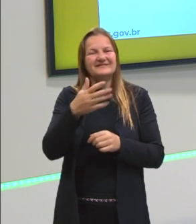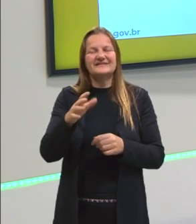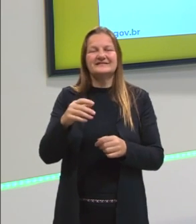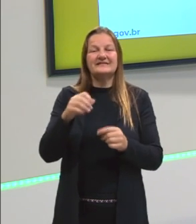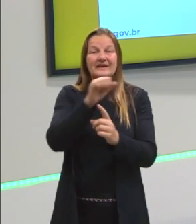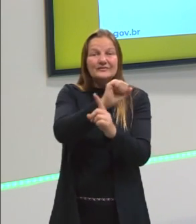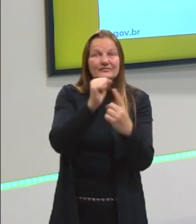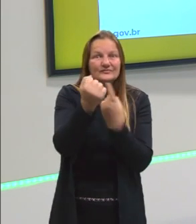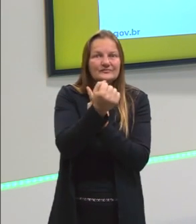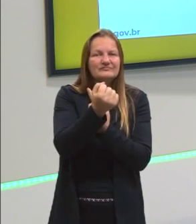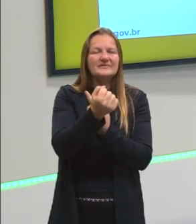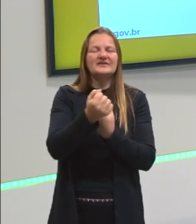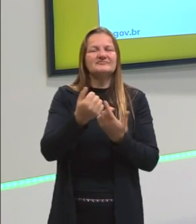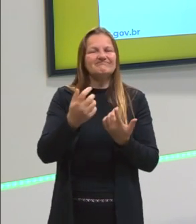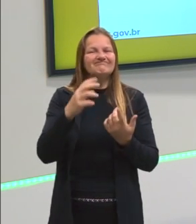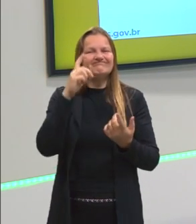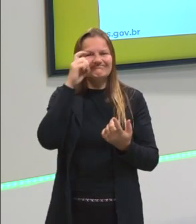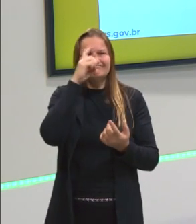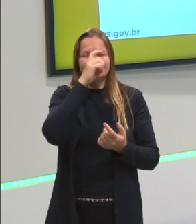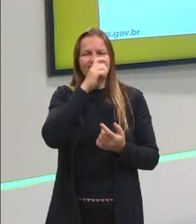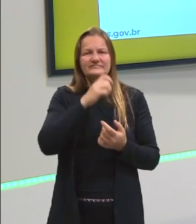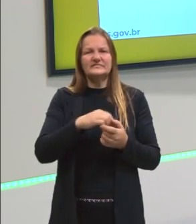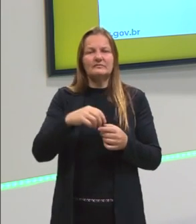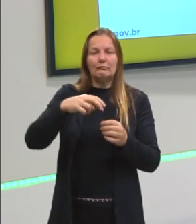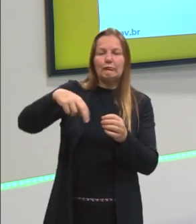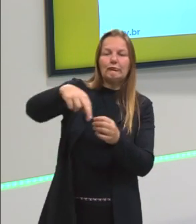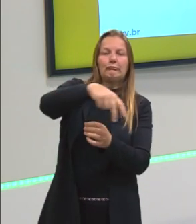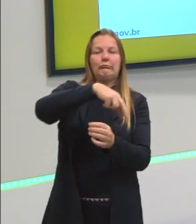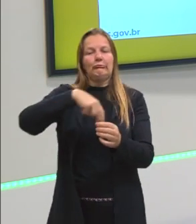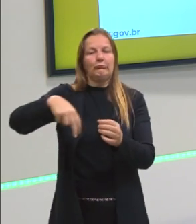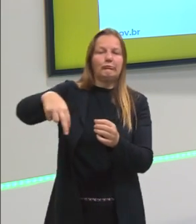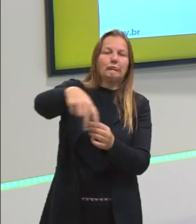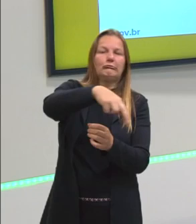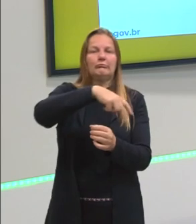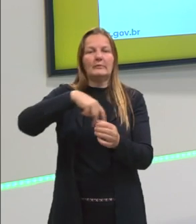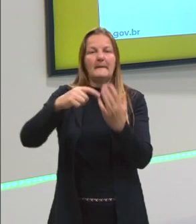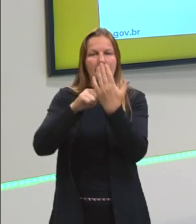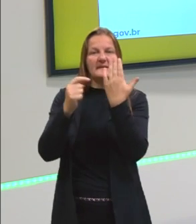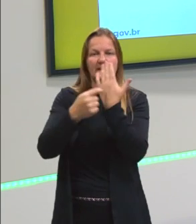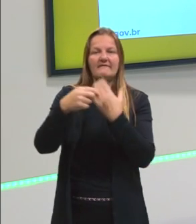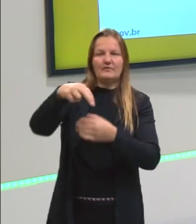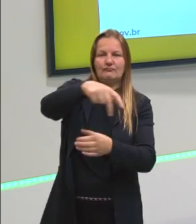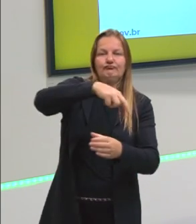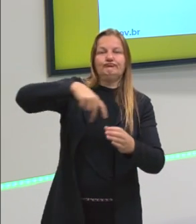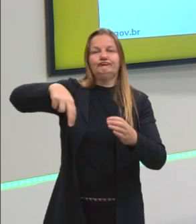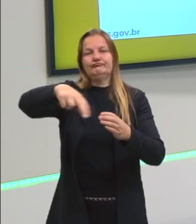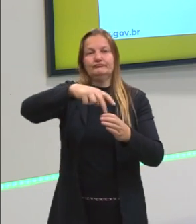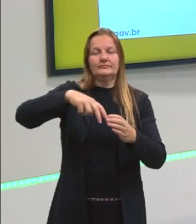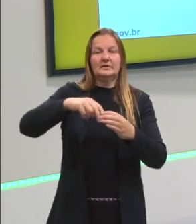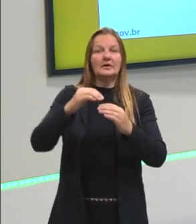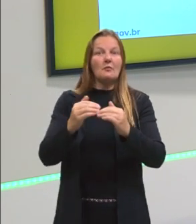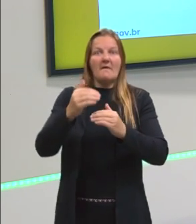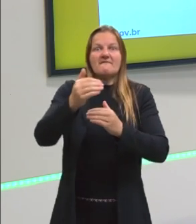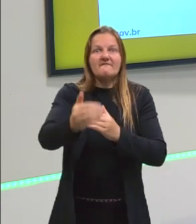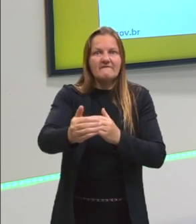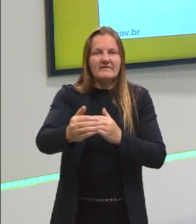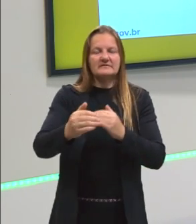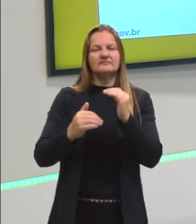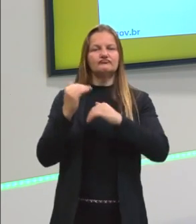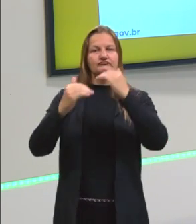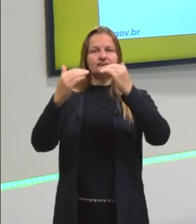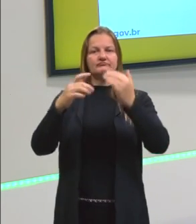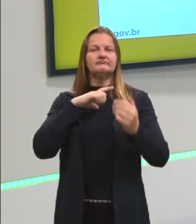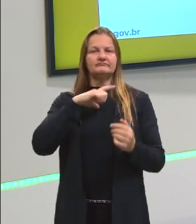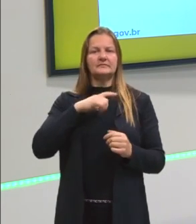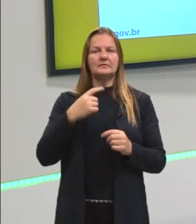ficamos andando em círculo, temos dificuldades de avançar em função dessas trocas de governo que